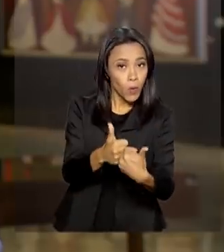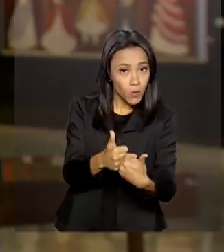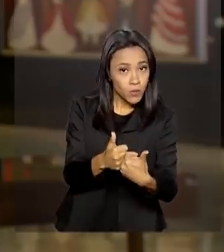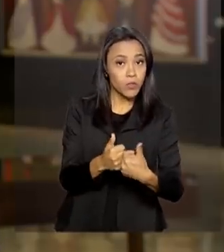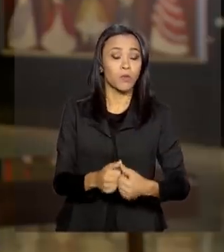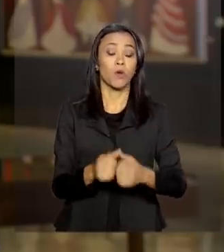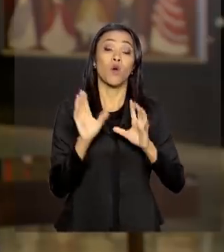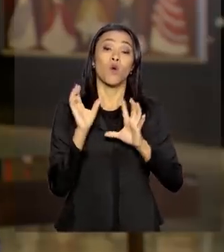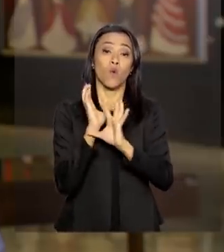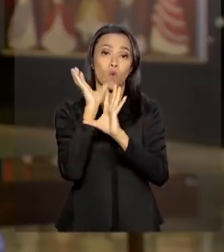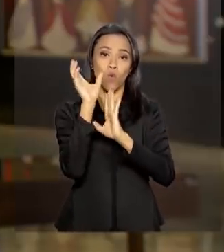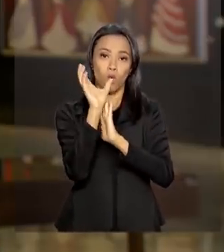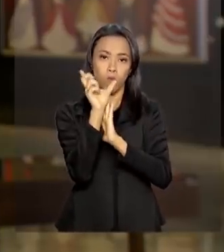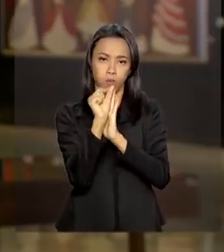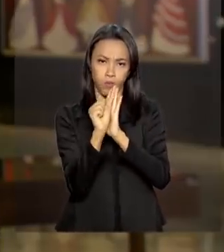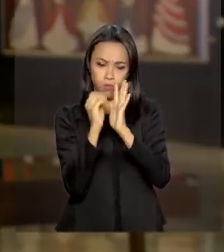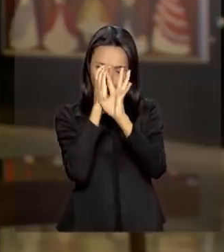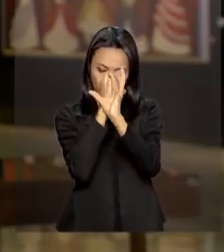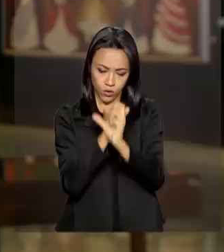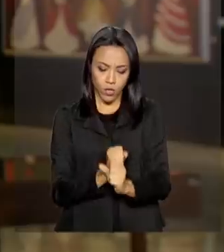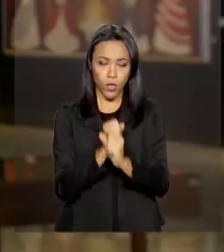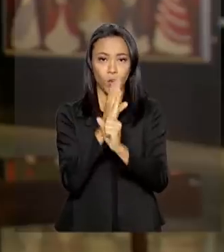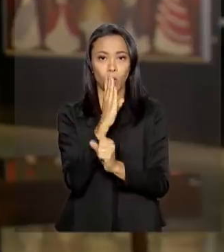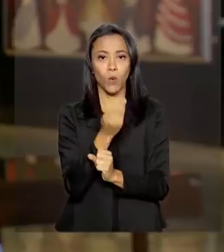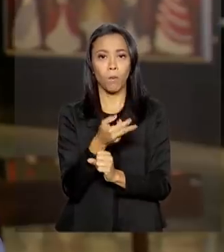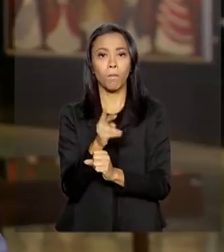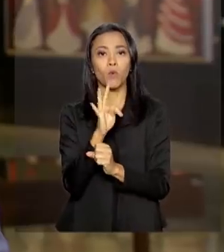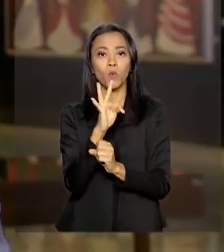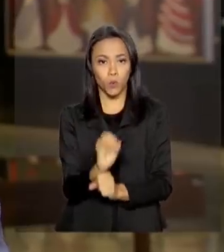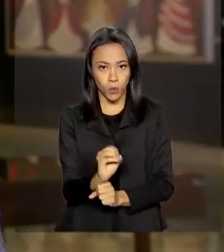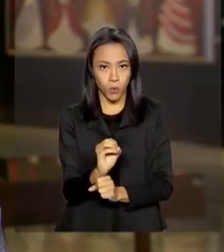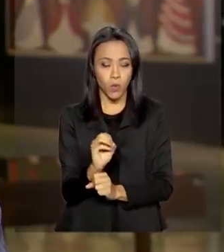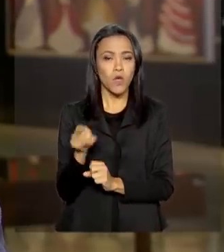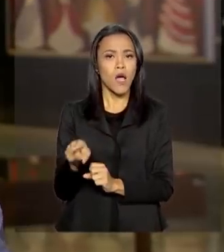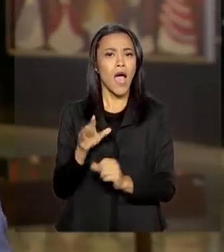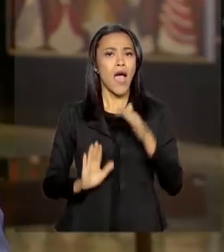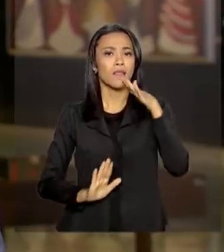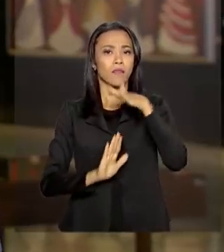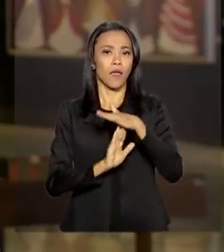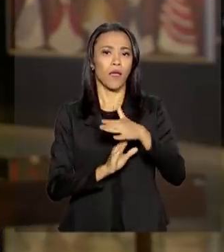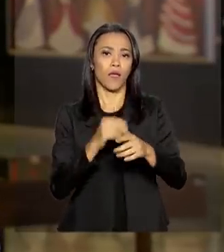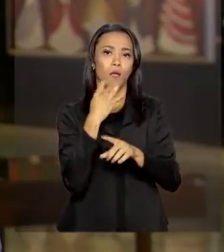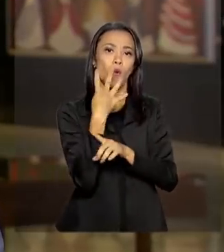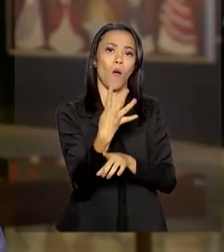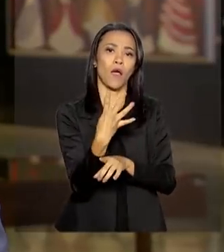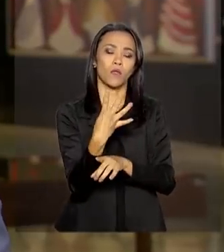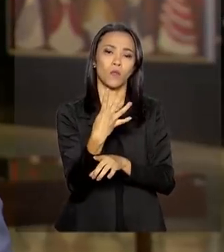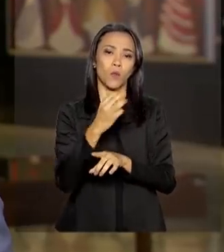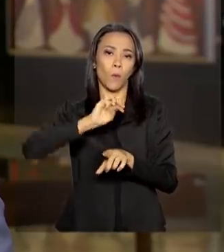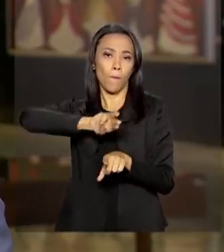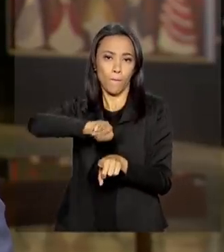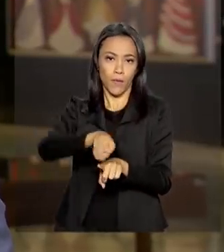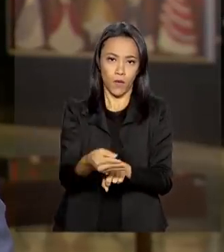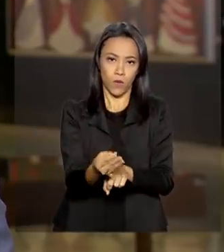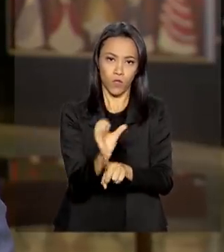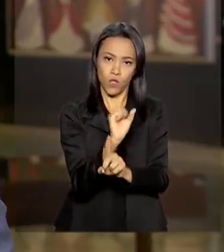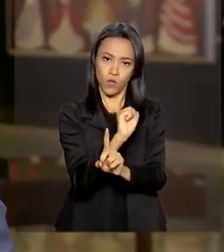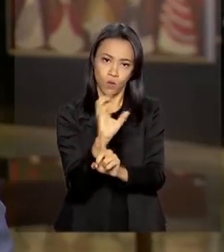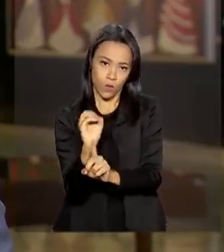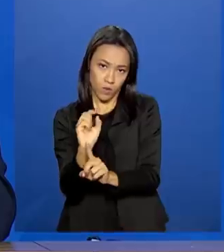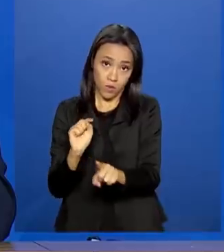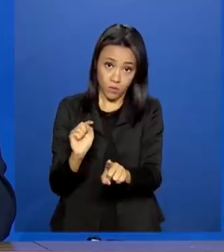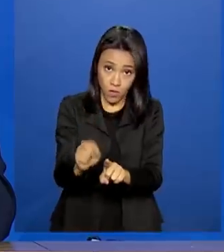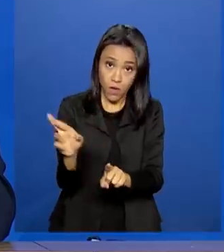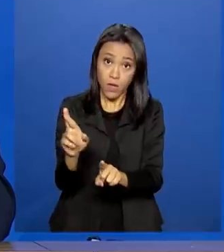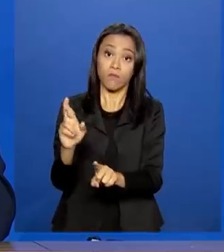bruta anual da empresa que oferece o crédito deverá ser de, no máximo, 4 milhões e 800 mil reais por